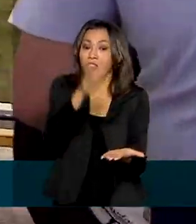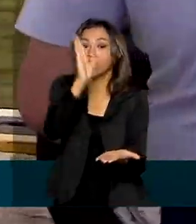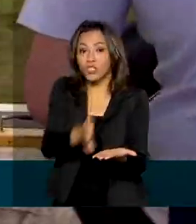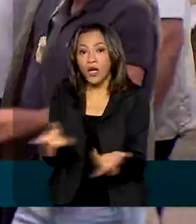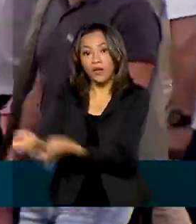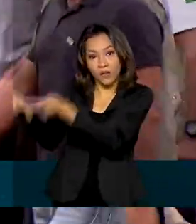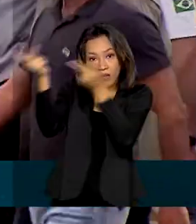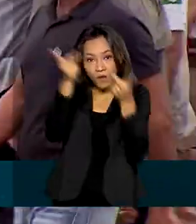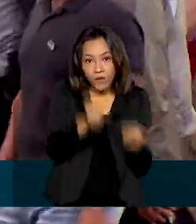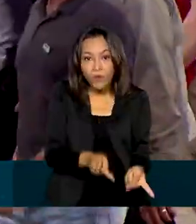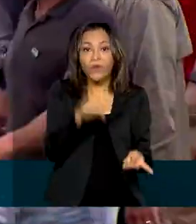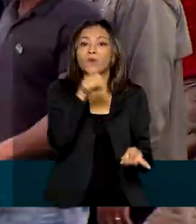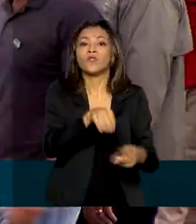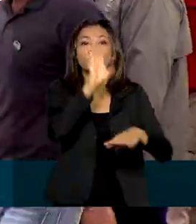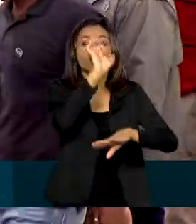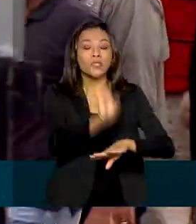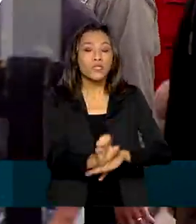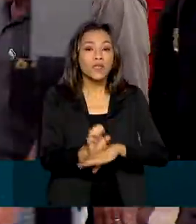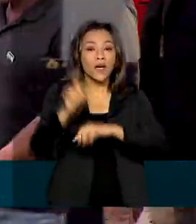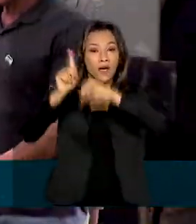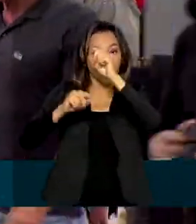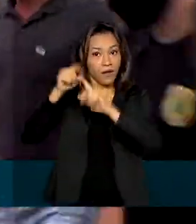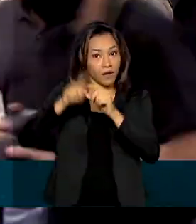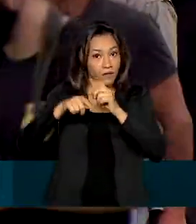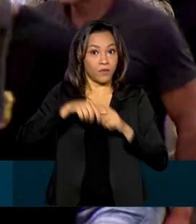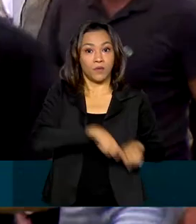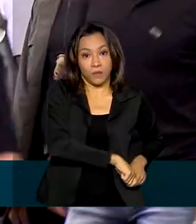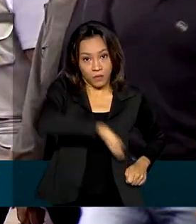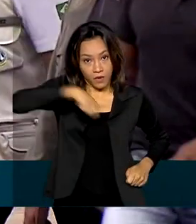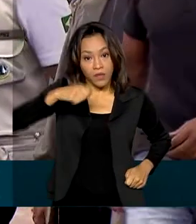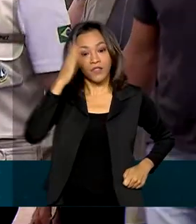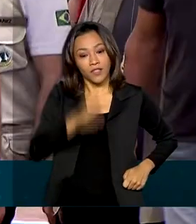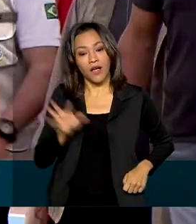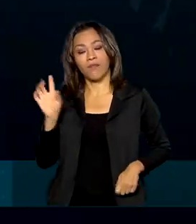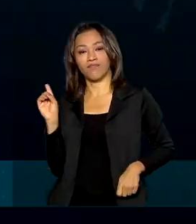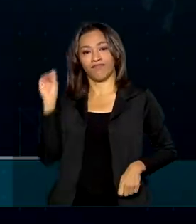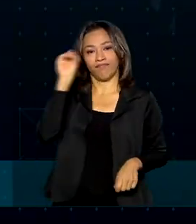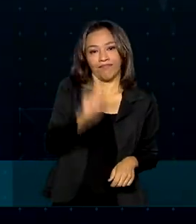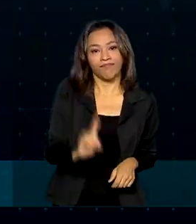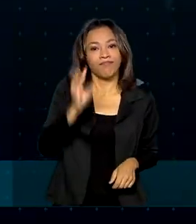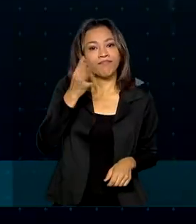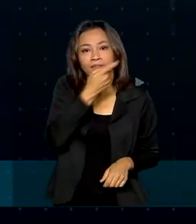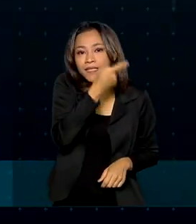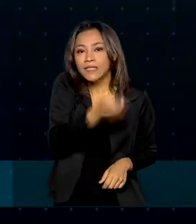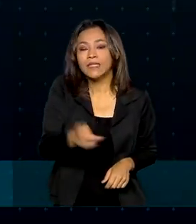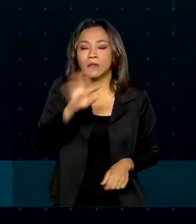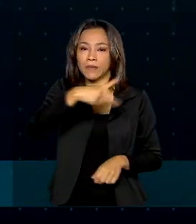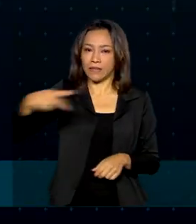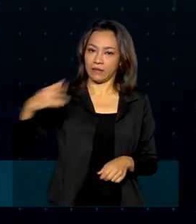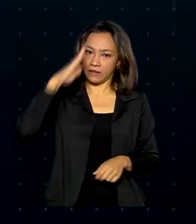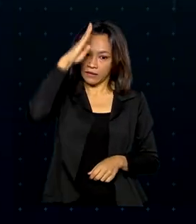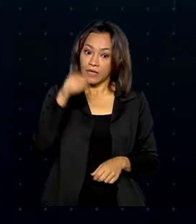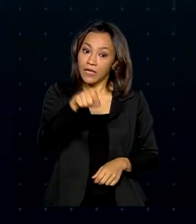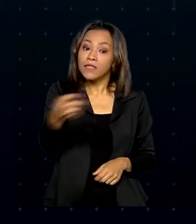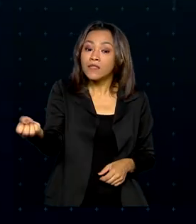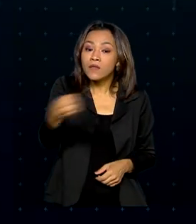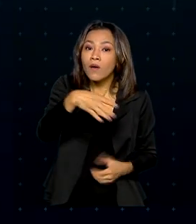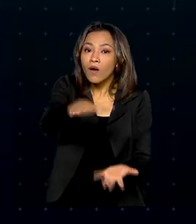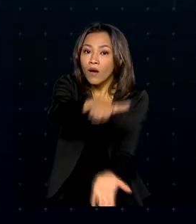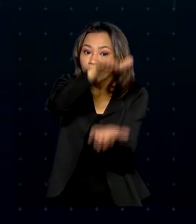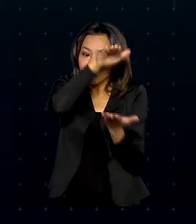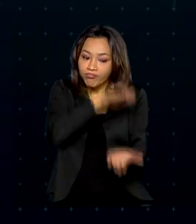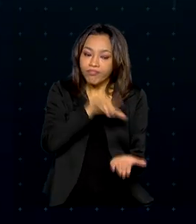nesta quarta-feira ao Acre, que recebeu a visita do presidente Jair Bolsonaro. Com esse novo lote, o número de doses